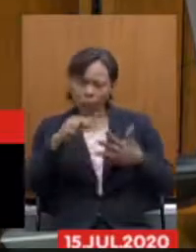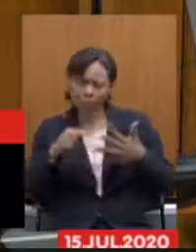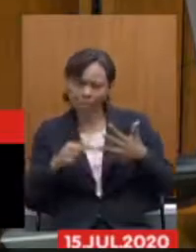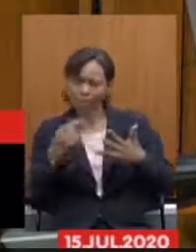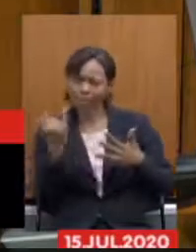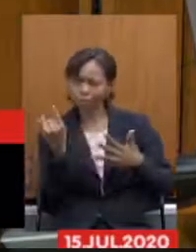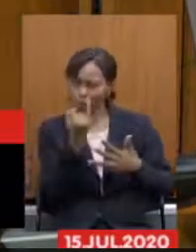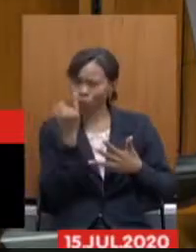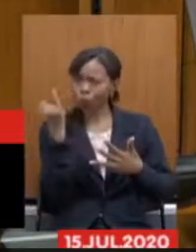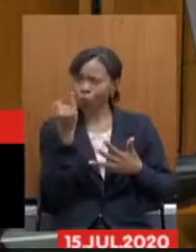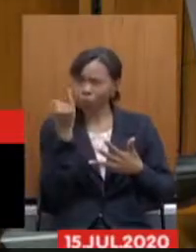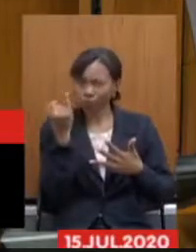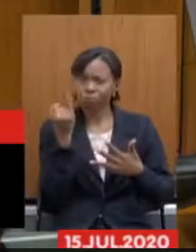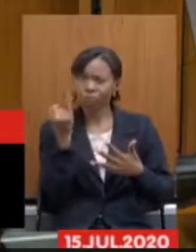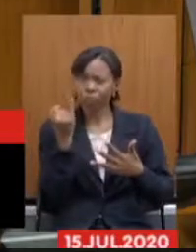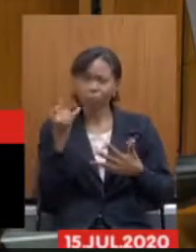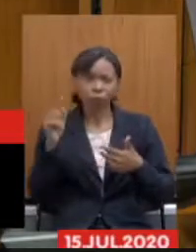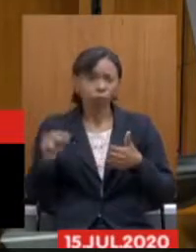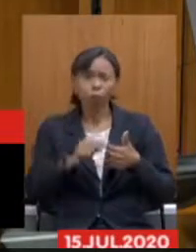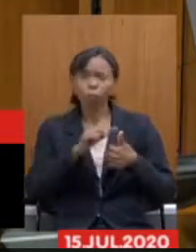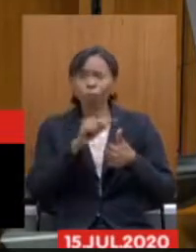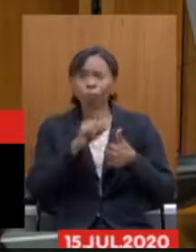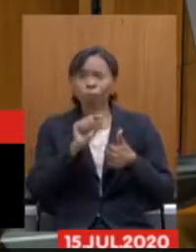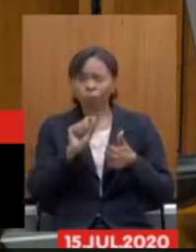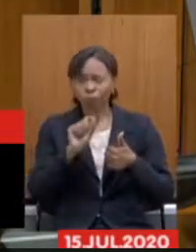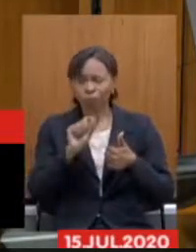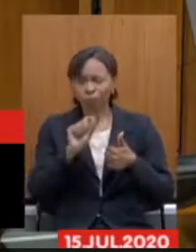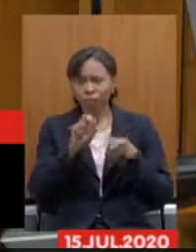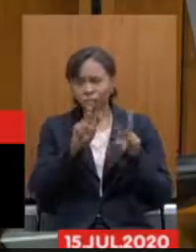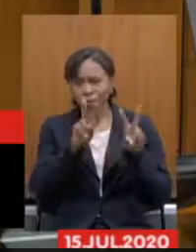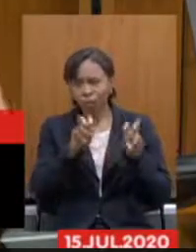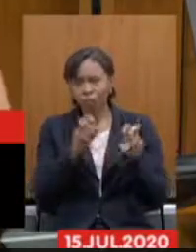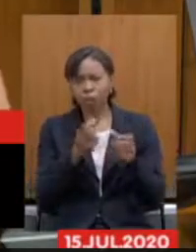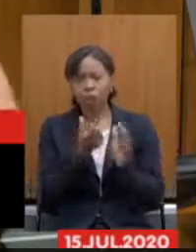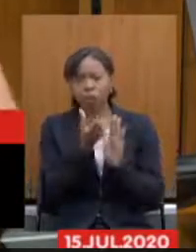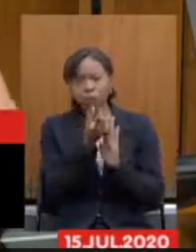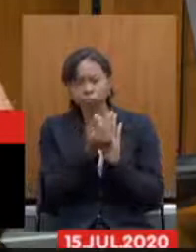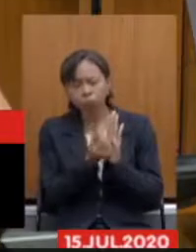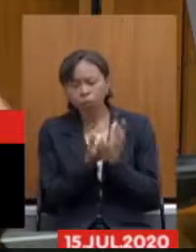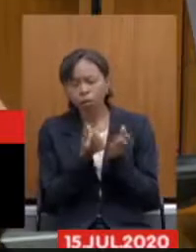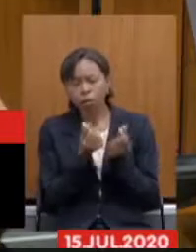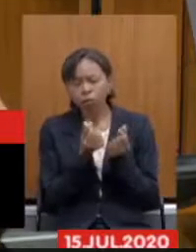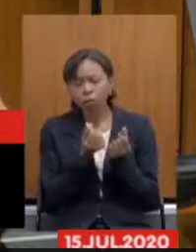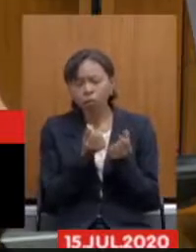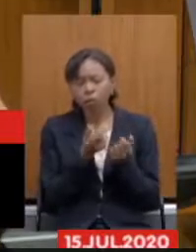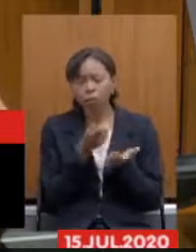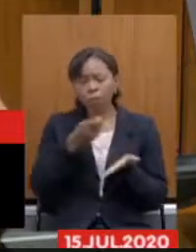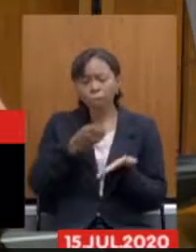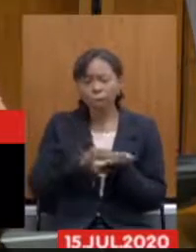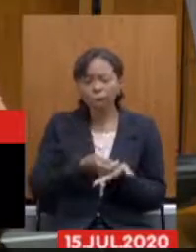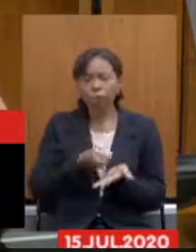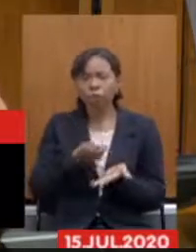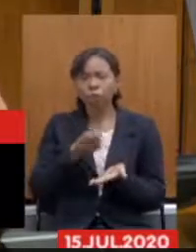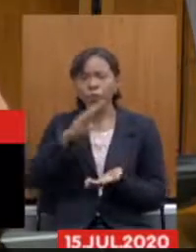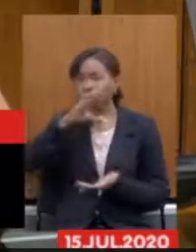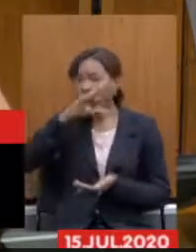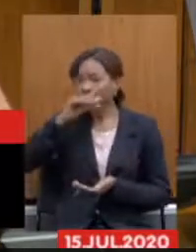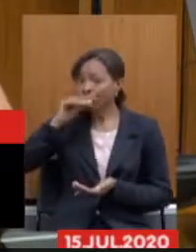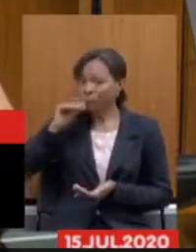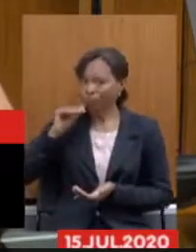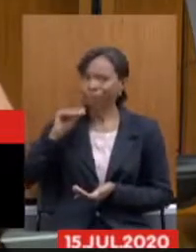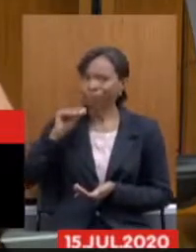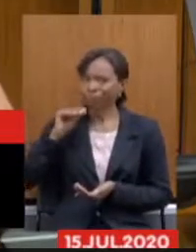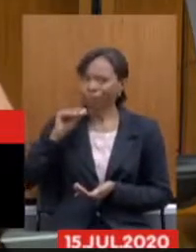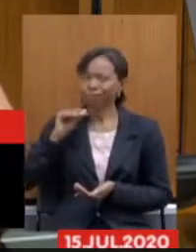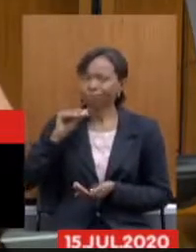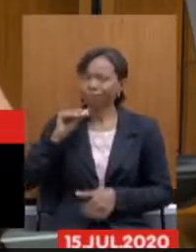falaram o primeiro deles tem a ver com a questão financeira mesmo do servidor público essa reforma